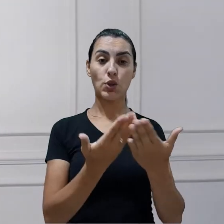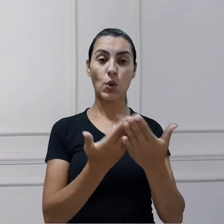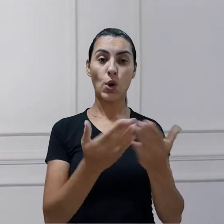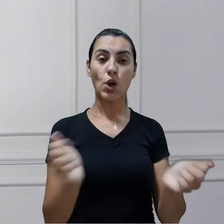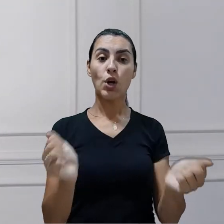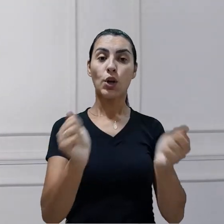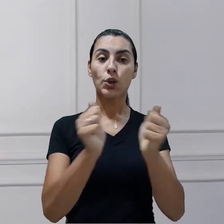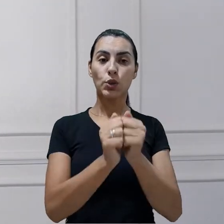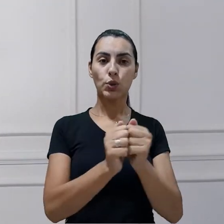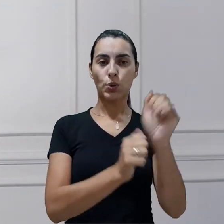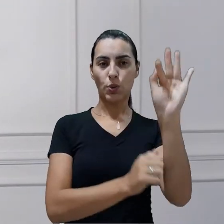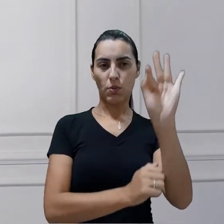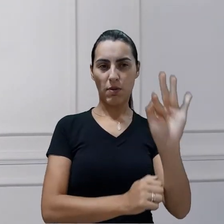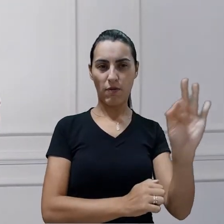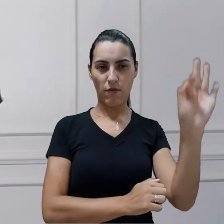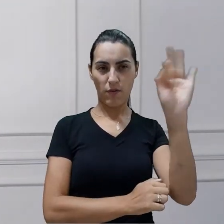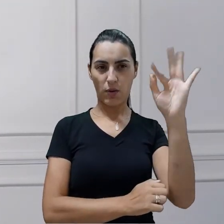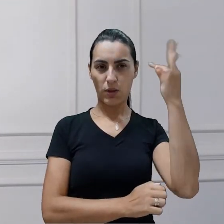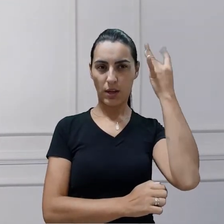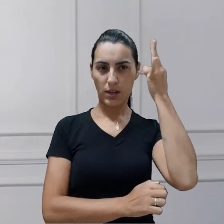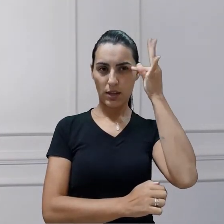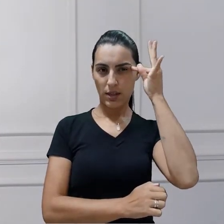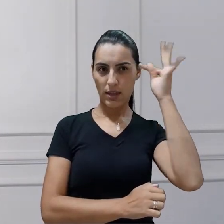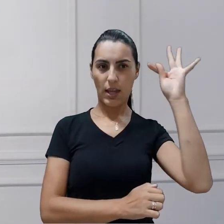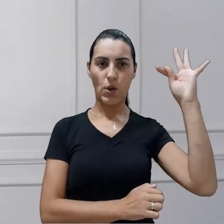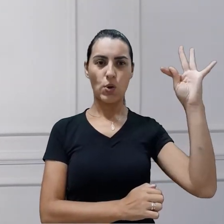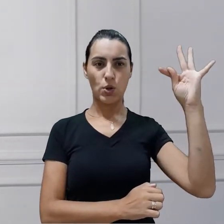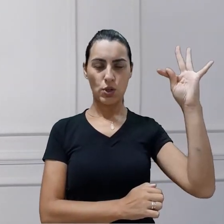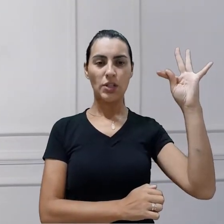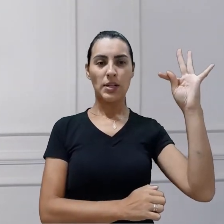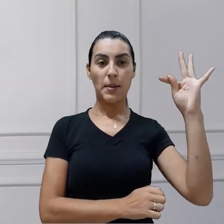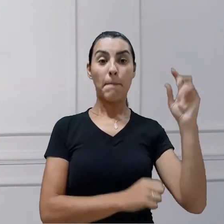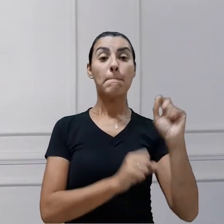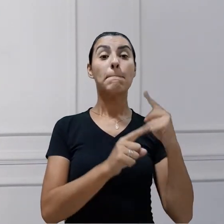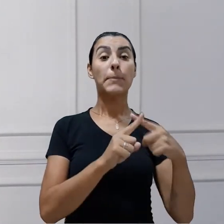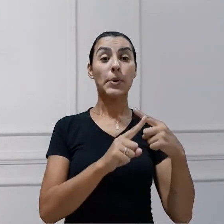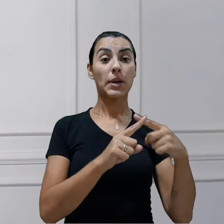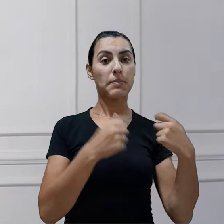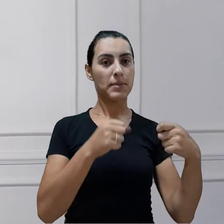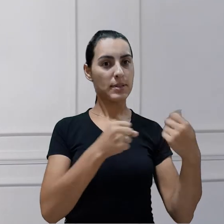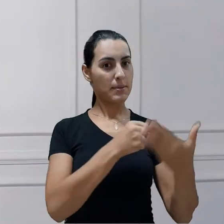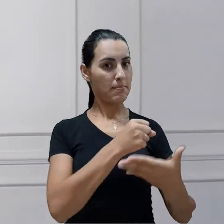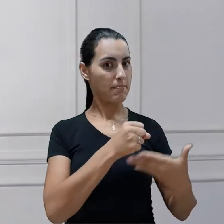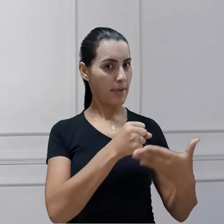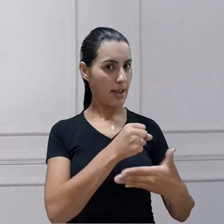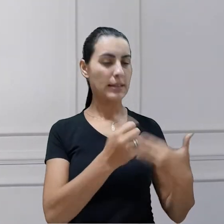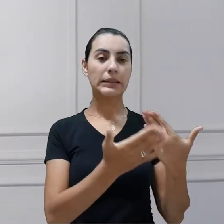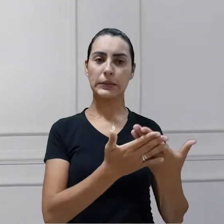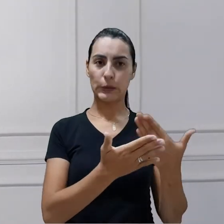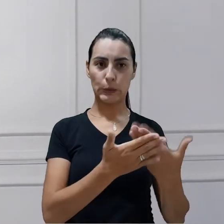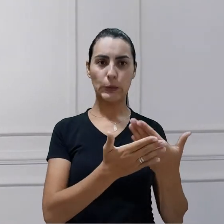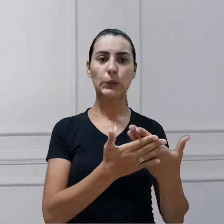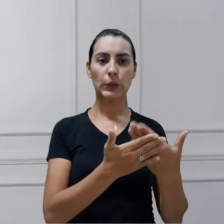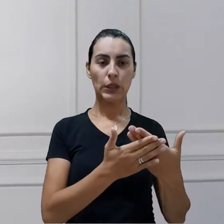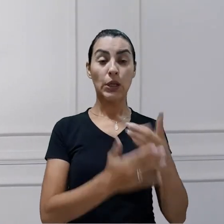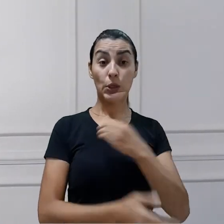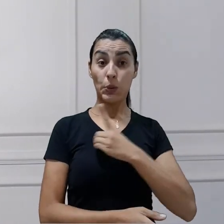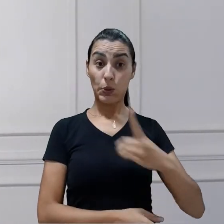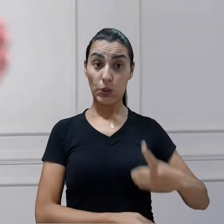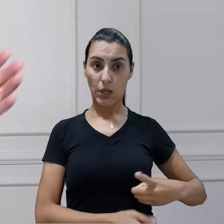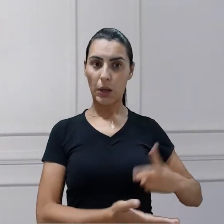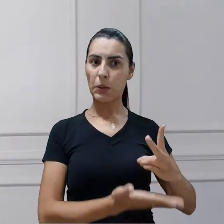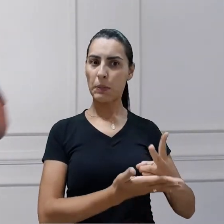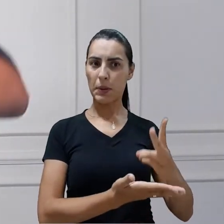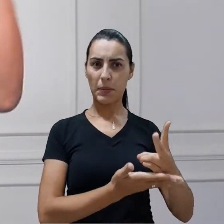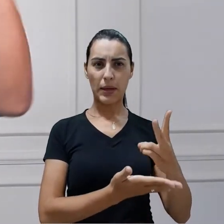uma faculdade de teologia para dar base ao seu ministério. Percebam que o diácono permanente não é